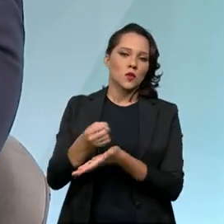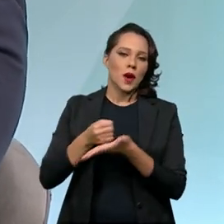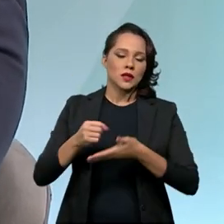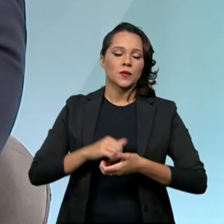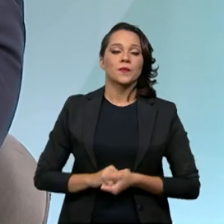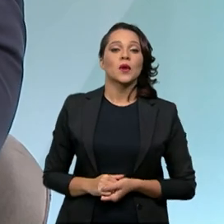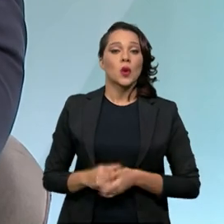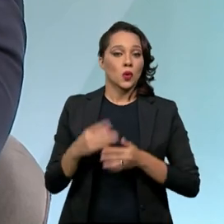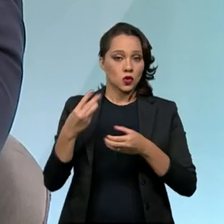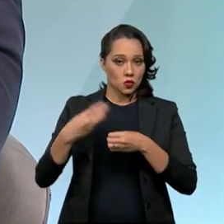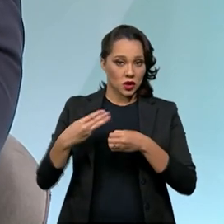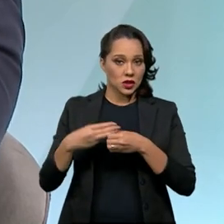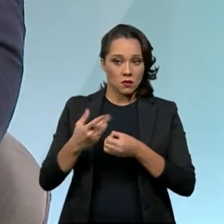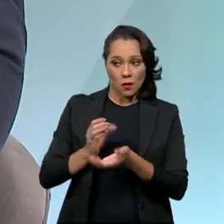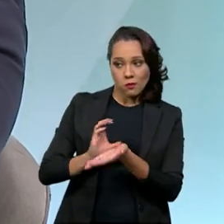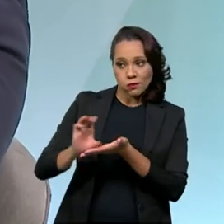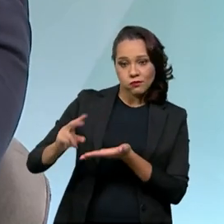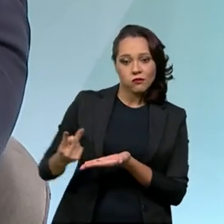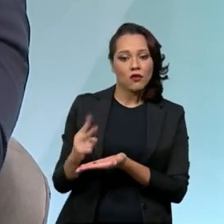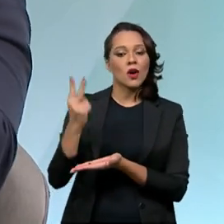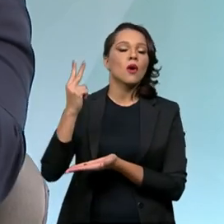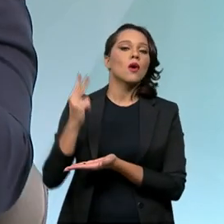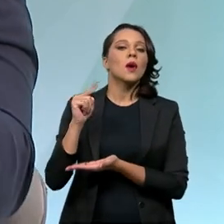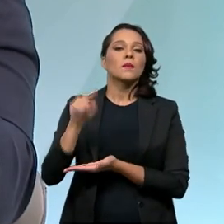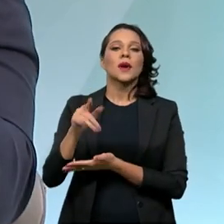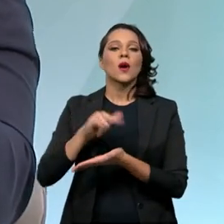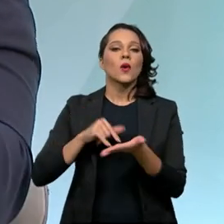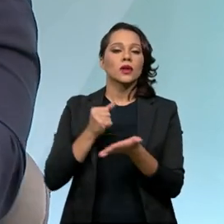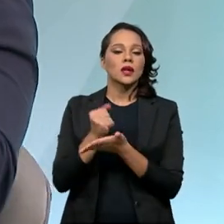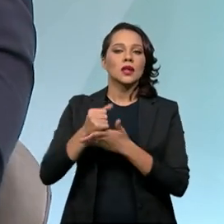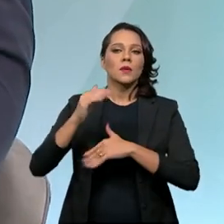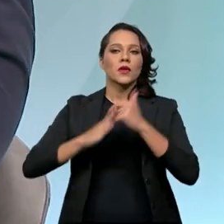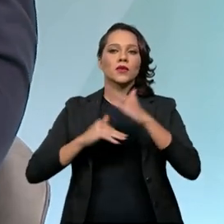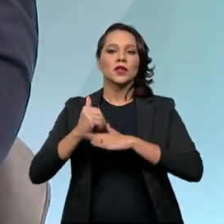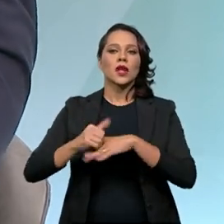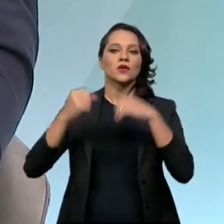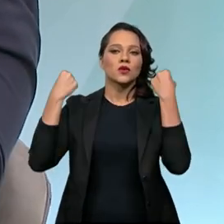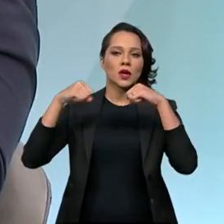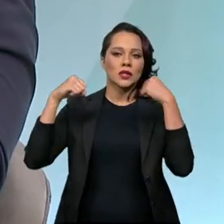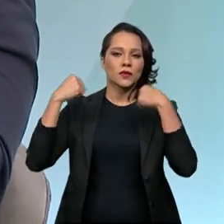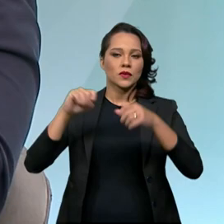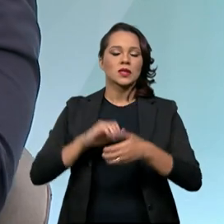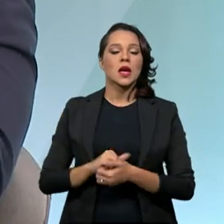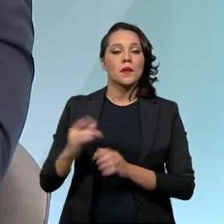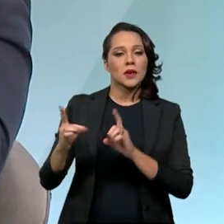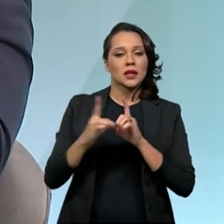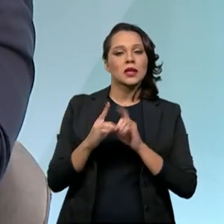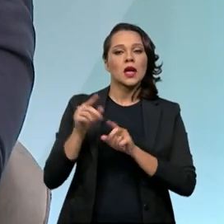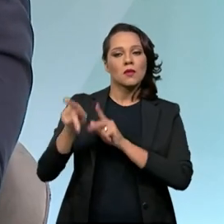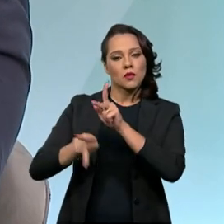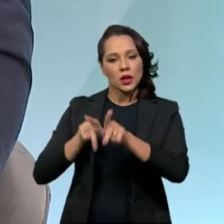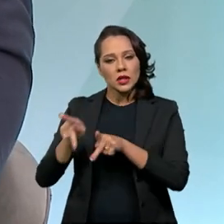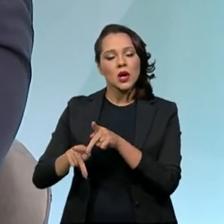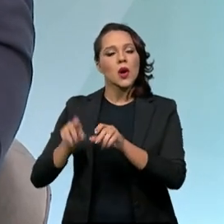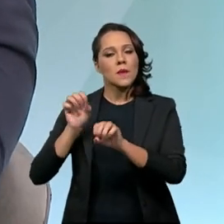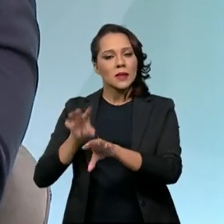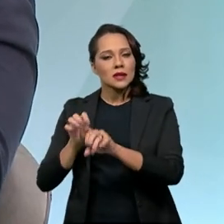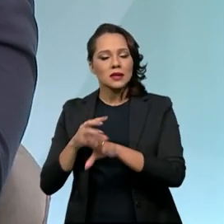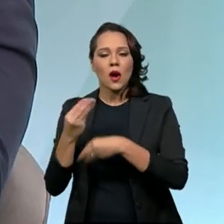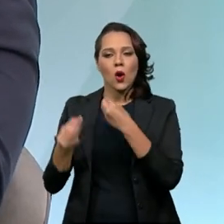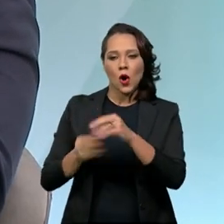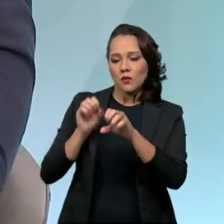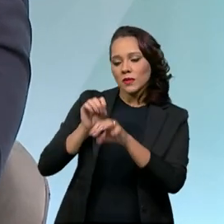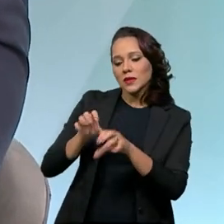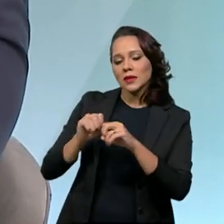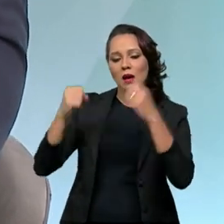os municípios agora recebem um valor específico para contratar profissional de educação física, para atender aquela população, para ensinar formas